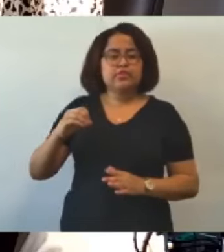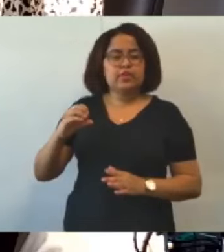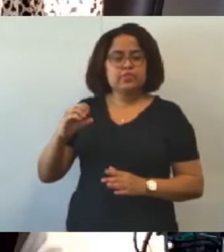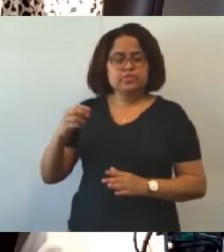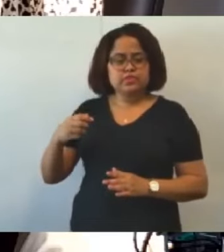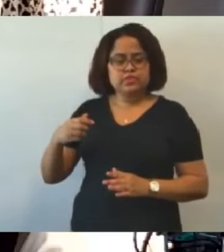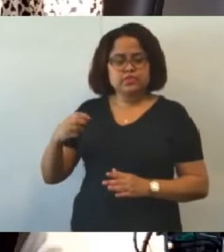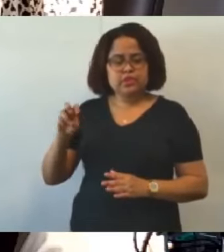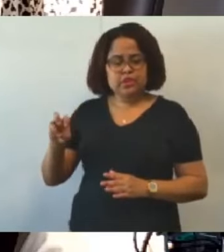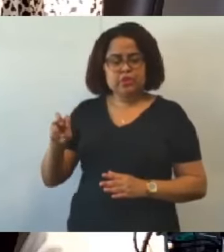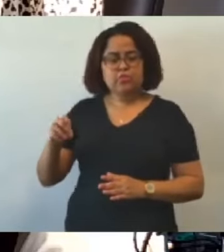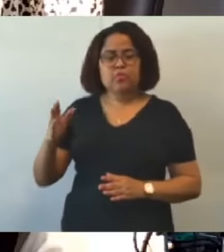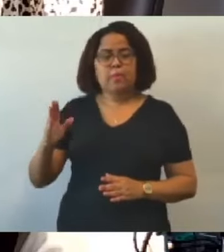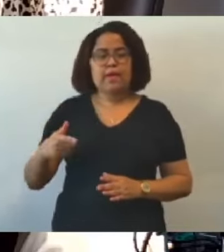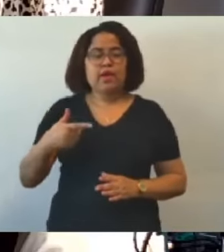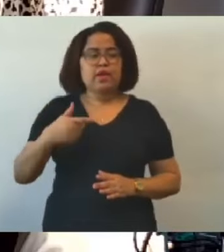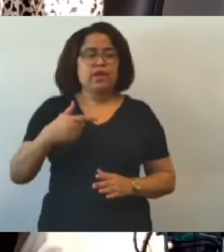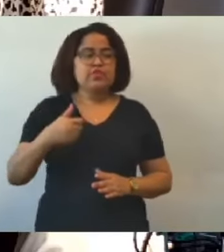empregatício.